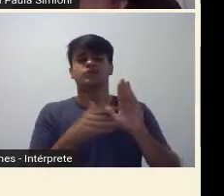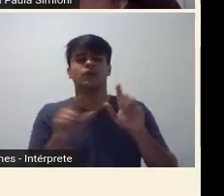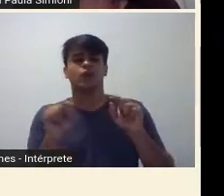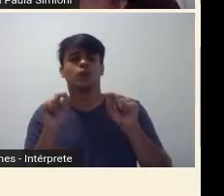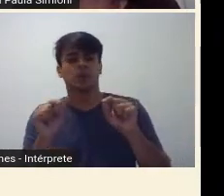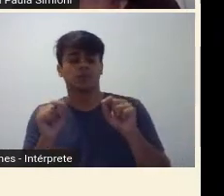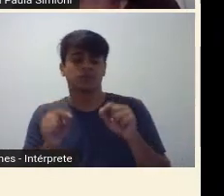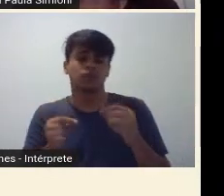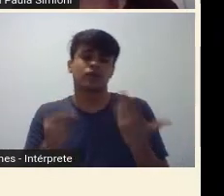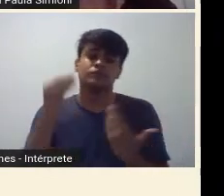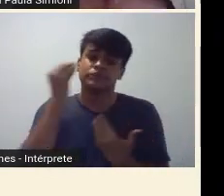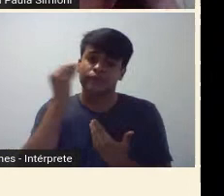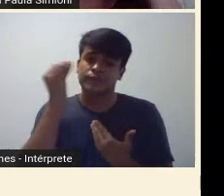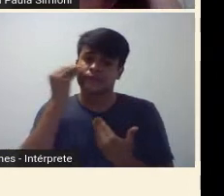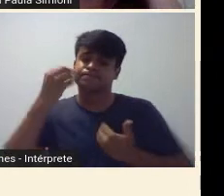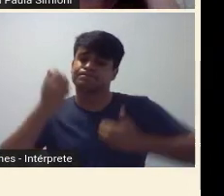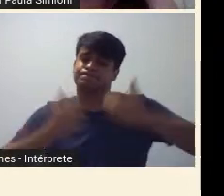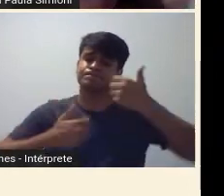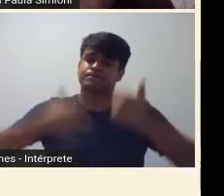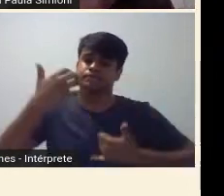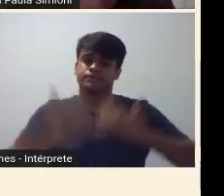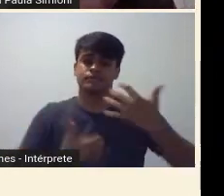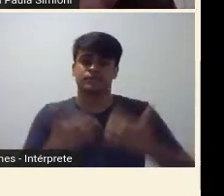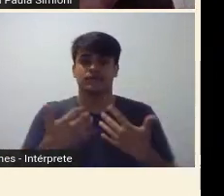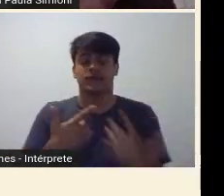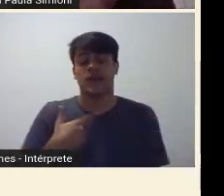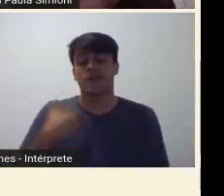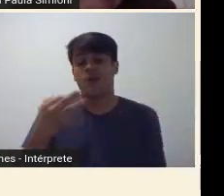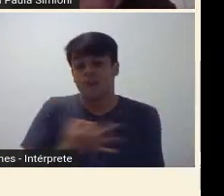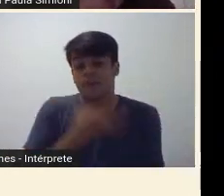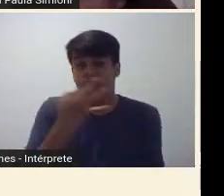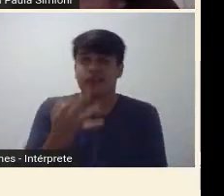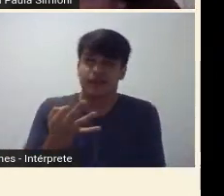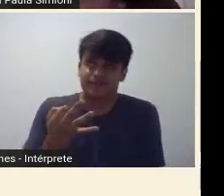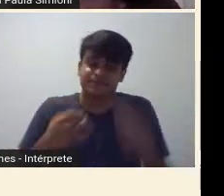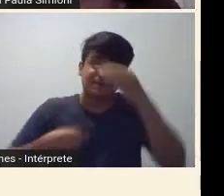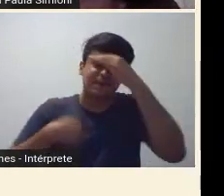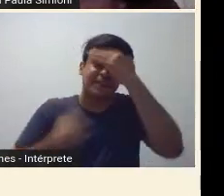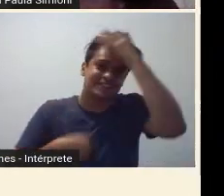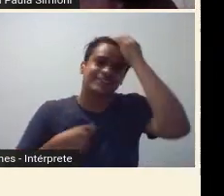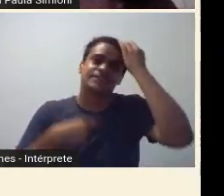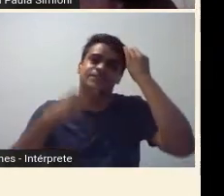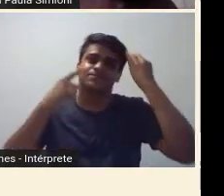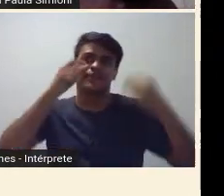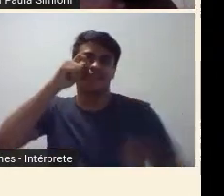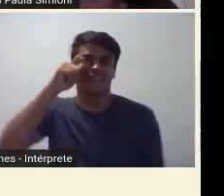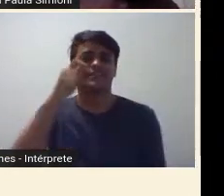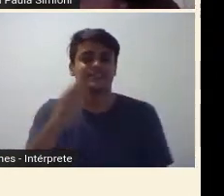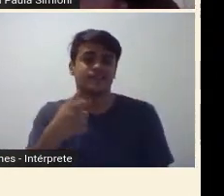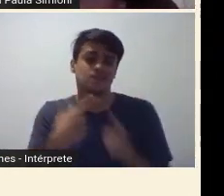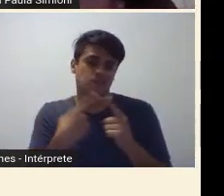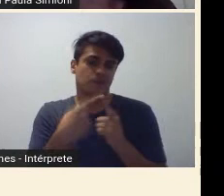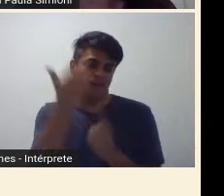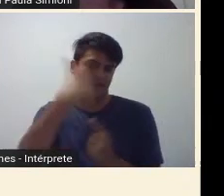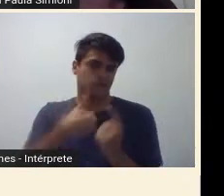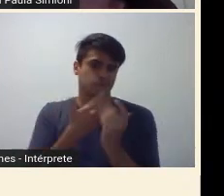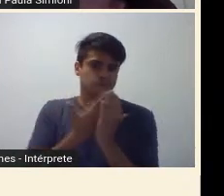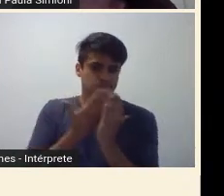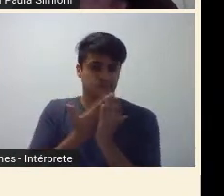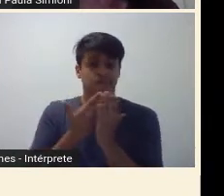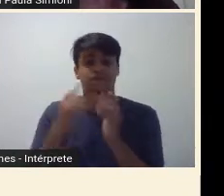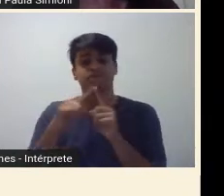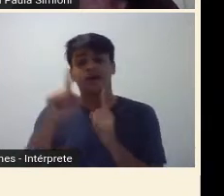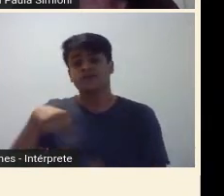com vocês um ponto que eu acho, eu tenho que achar interessante, né, porque é o que é o estudo, mas enfim, que eu acho que é uma coisa interessante da gente